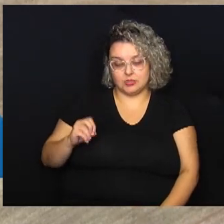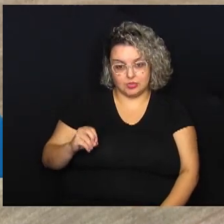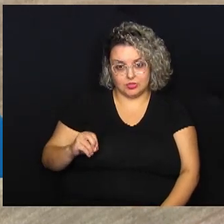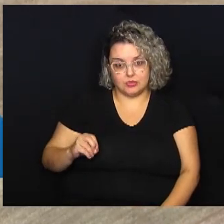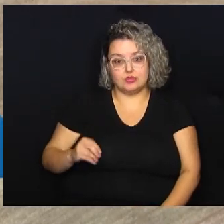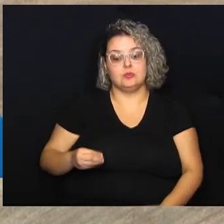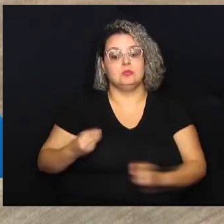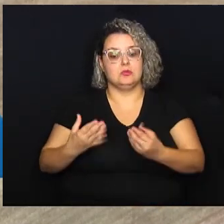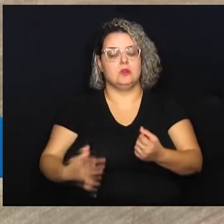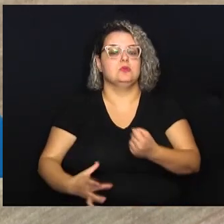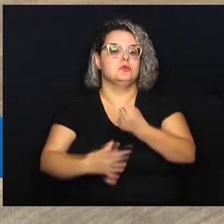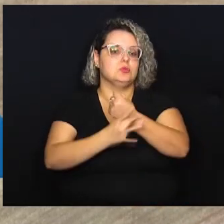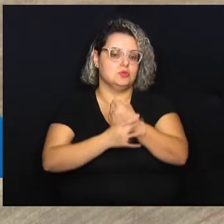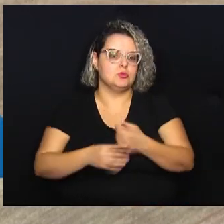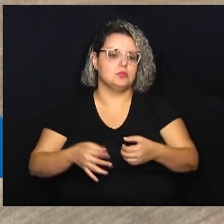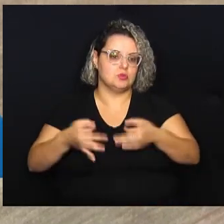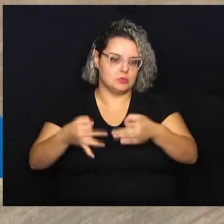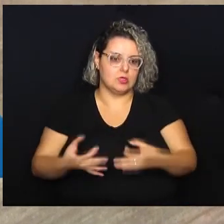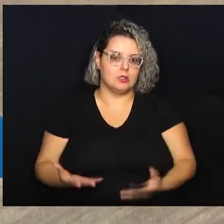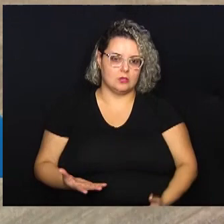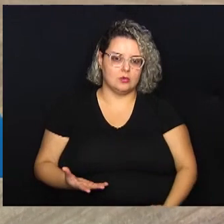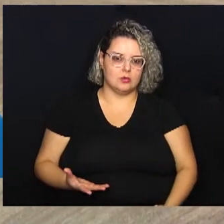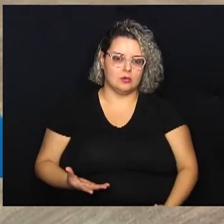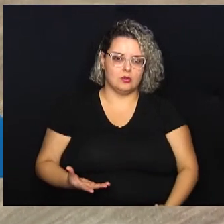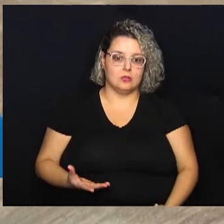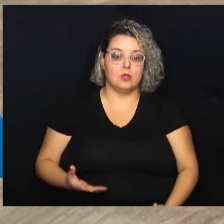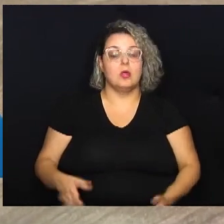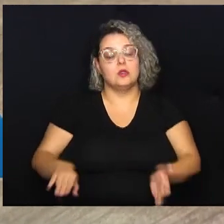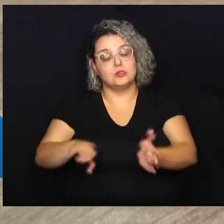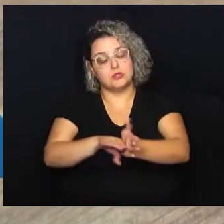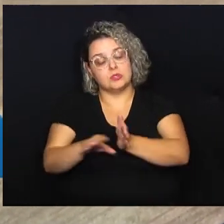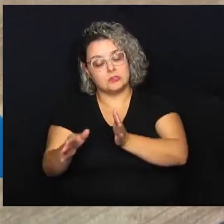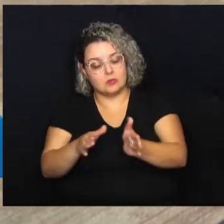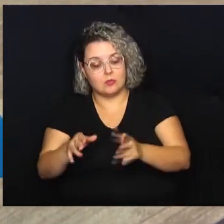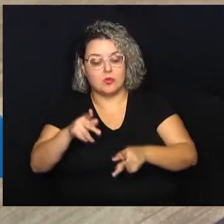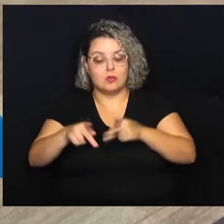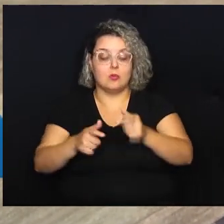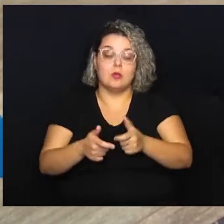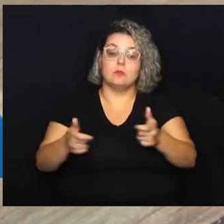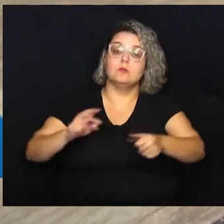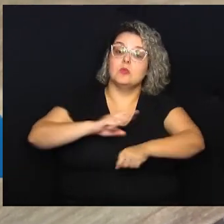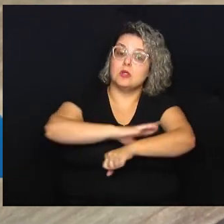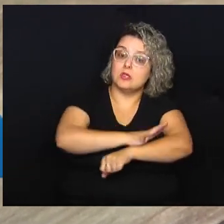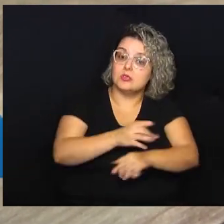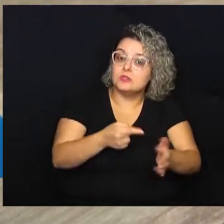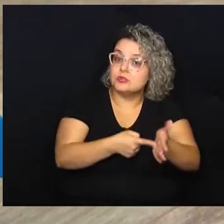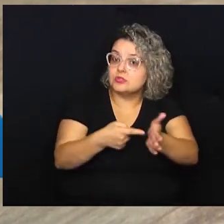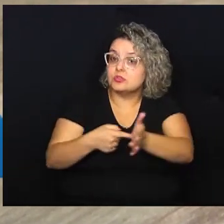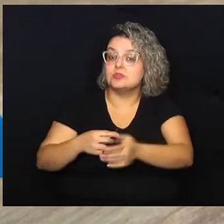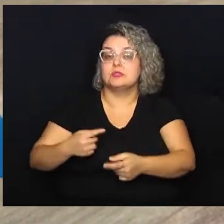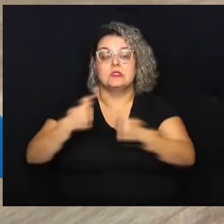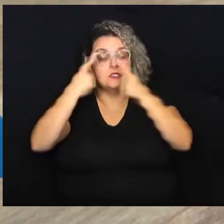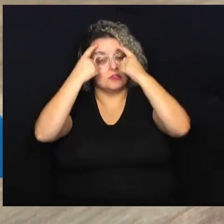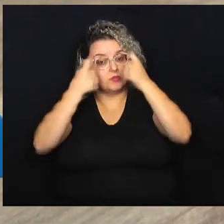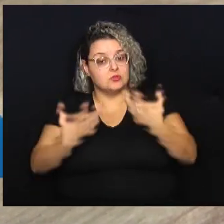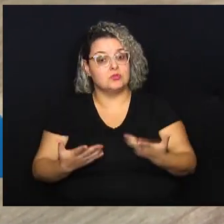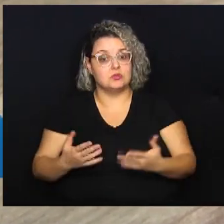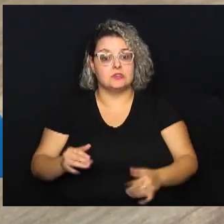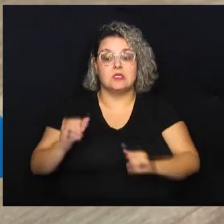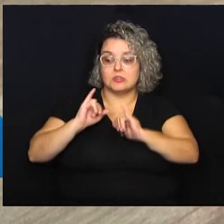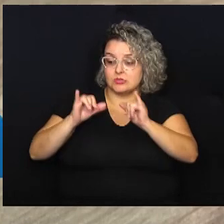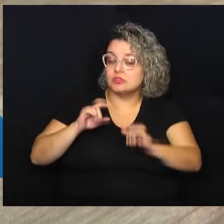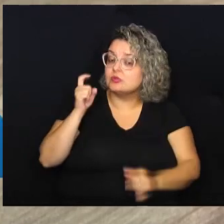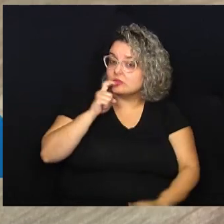espaço seguro para a população negra. E quando a chega nos dias de hoje, com o aumento de casos de racismo, de denúncia dessa violência,